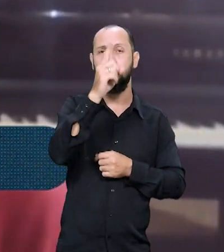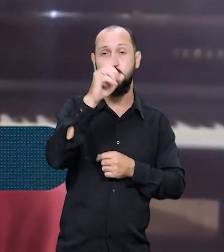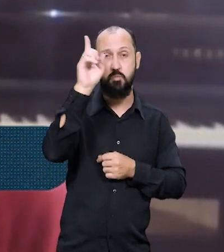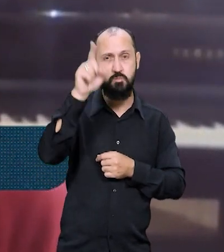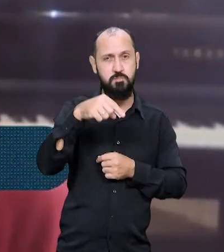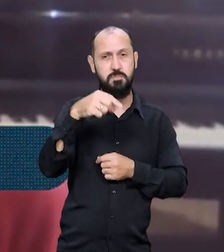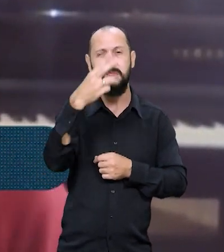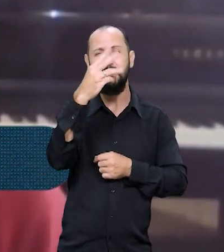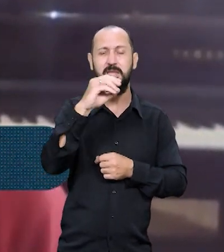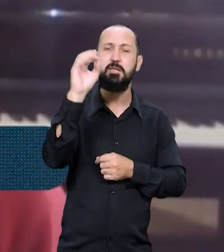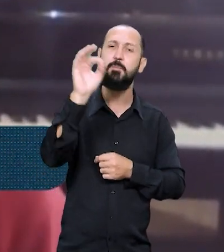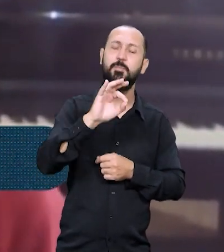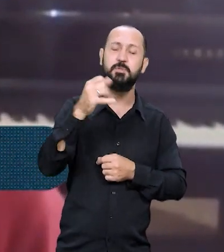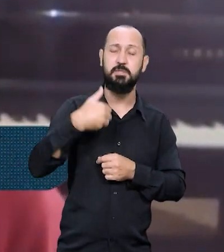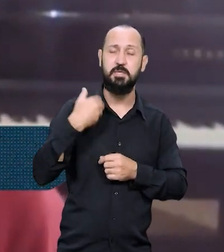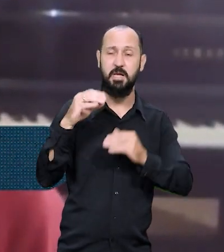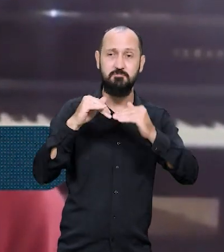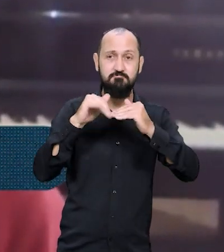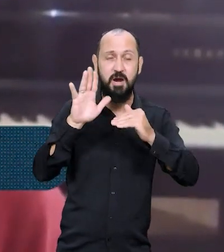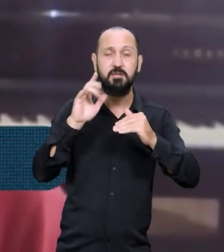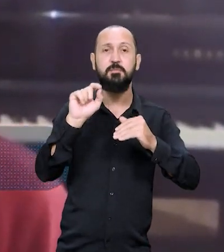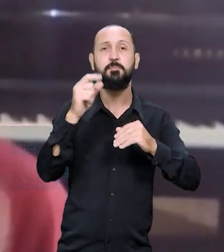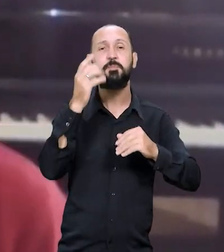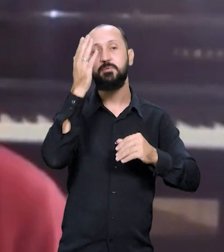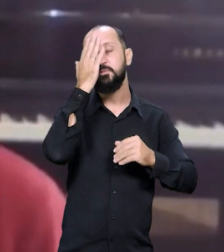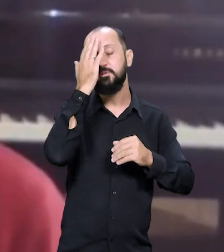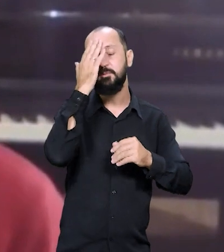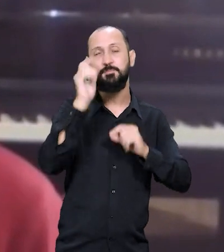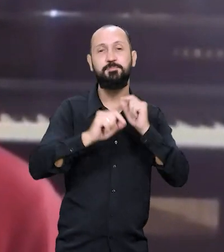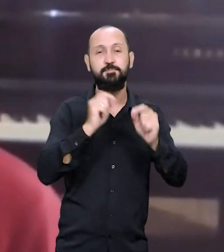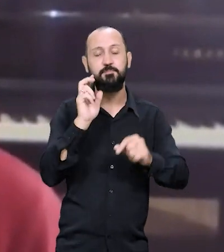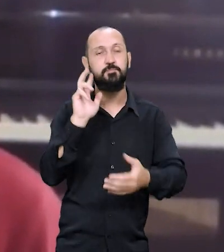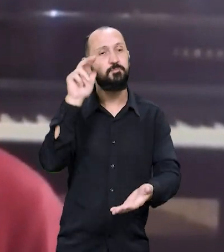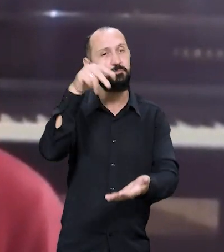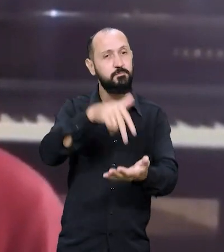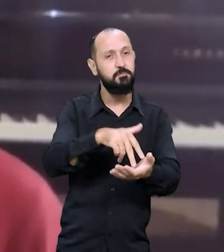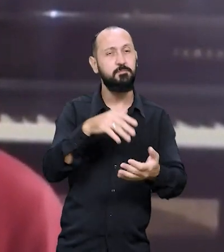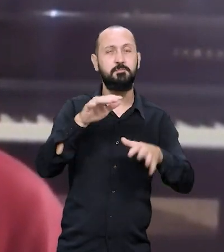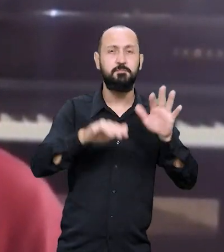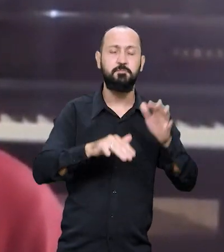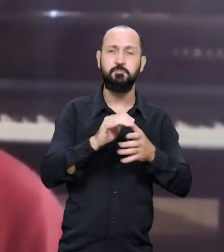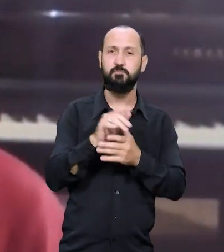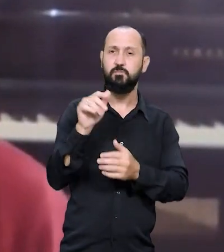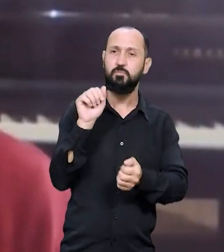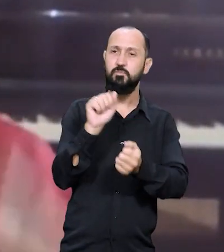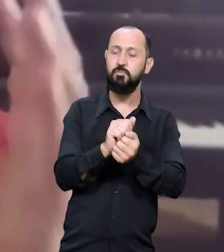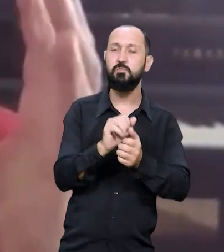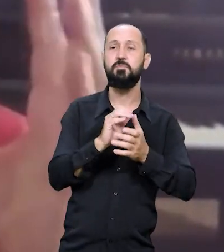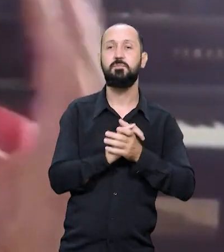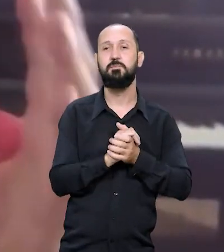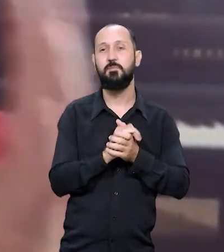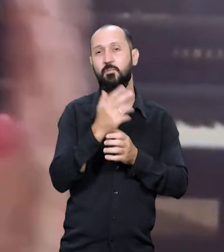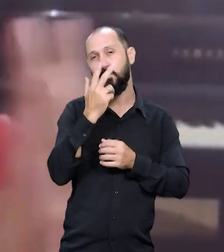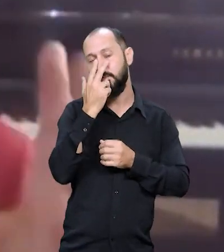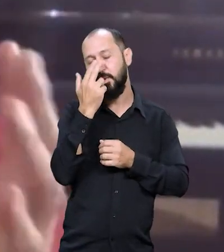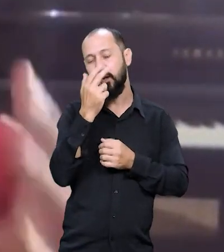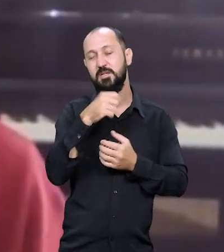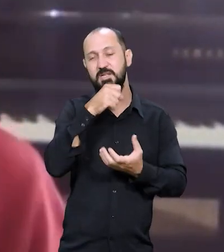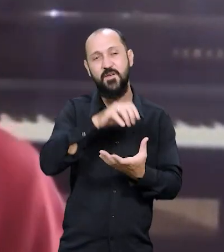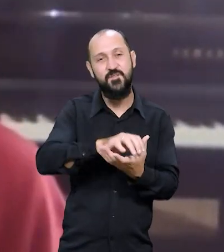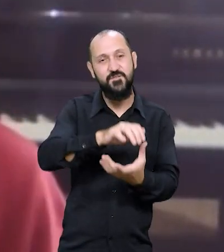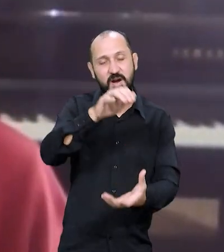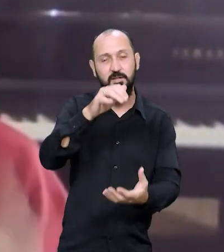terço da sua população com mais de 60 anos, para você estar lá entre eles. Então abrace o